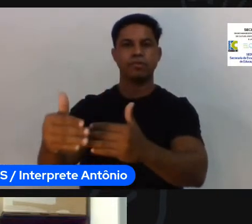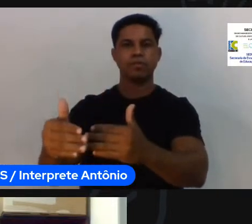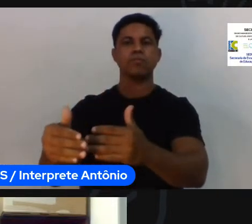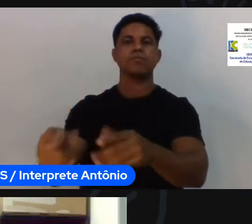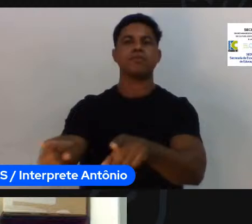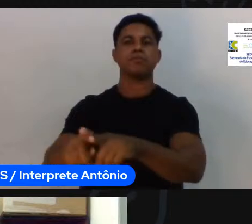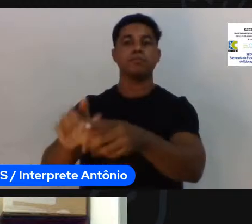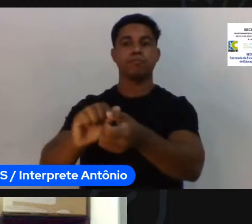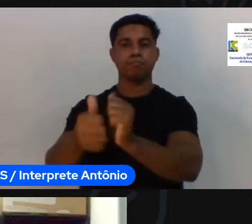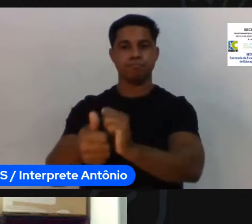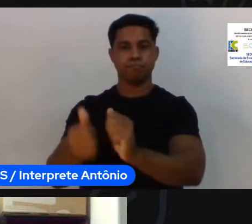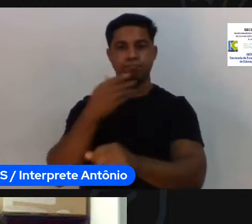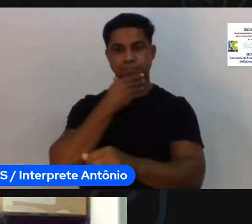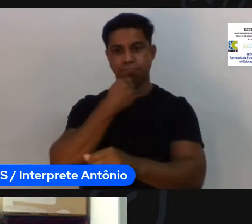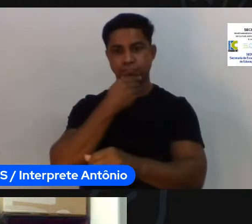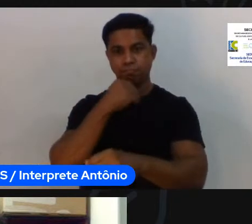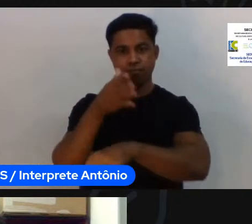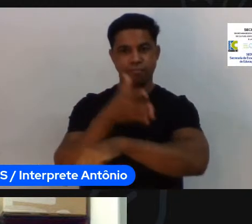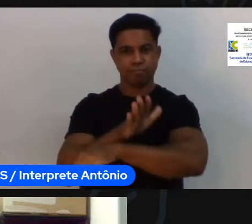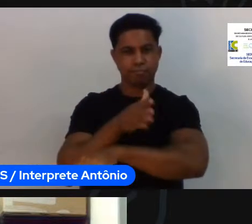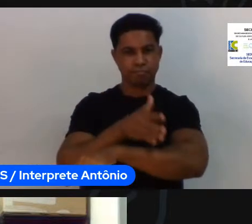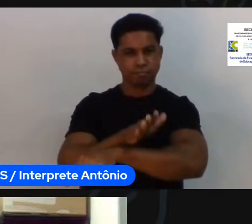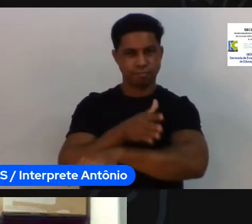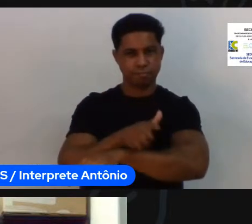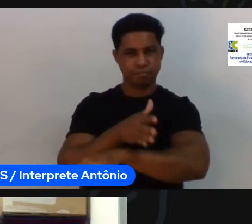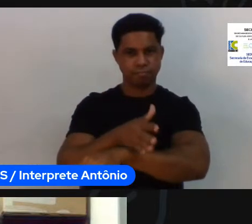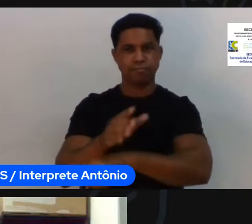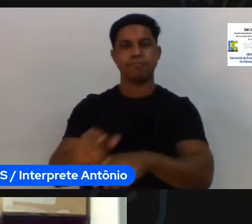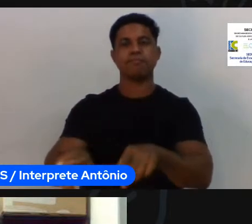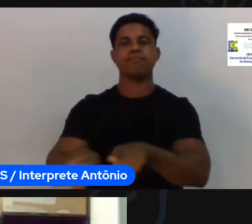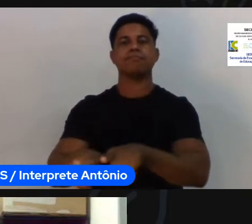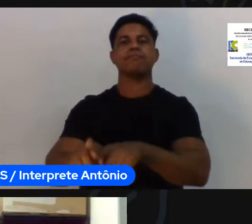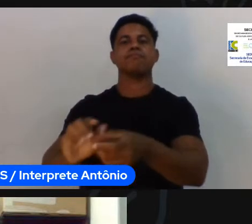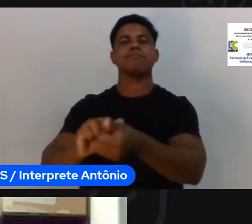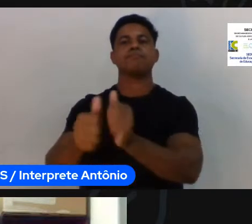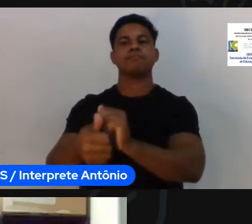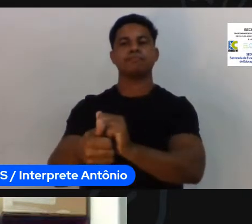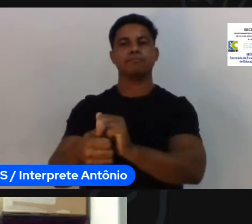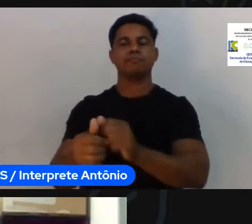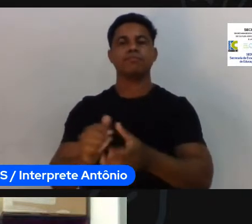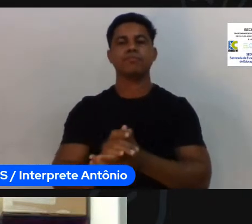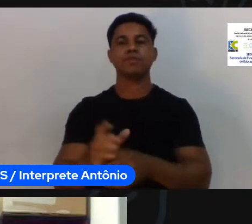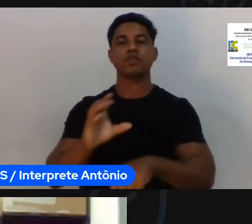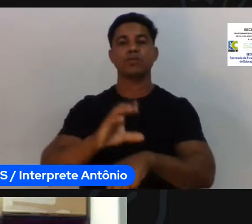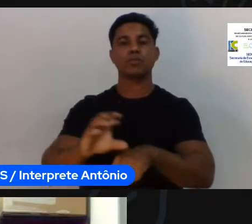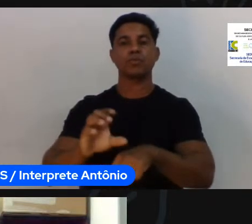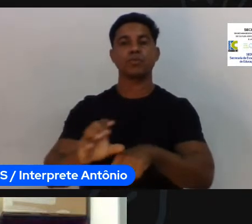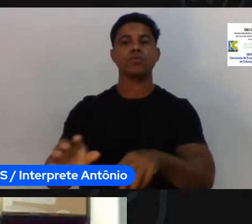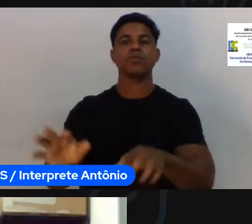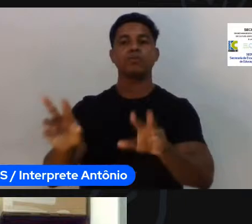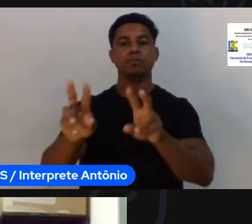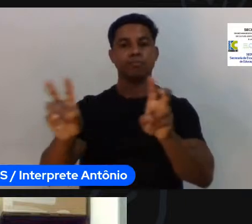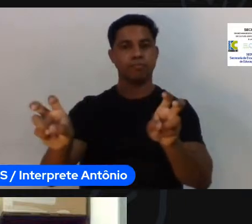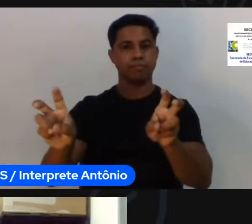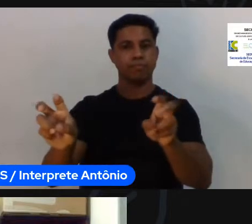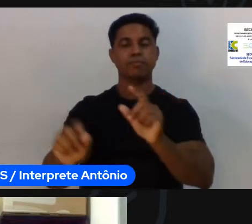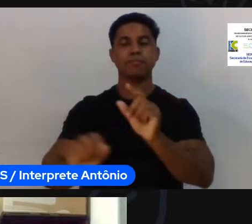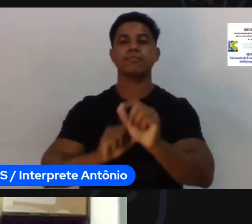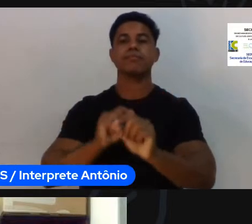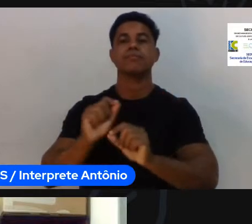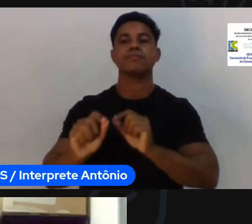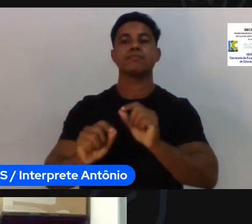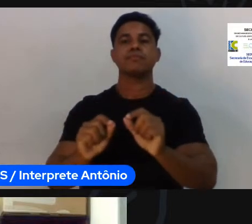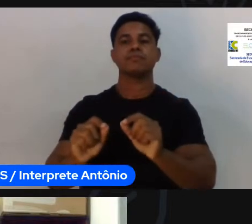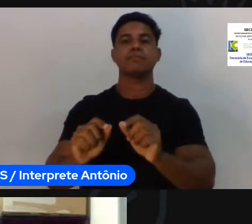esportivos. É parecerista e membro do Conselho Editorial em diferentes países, em revistas, como o